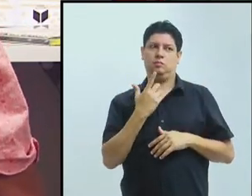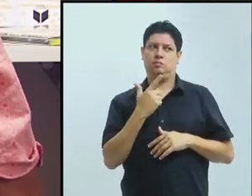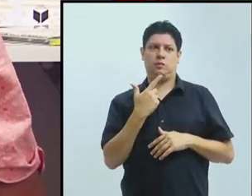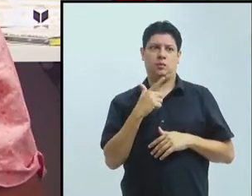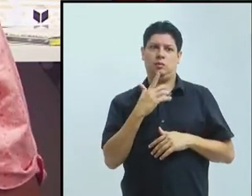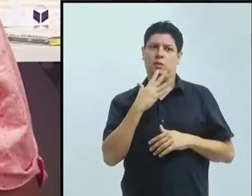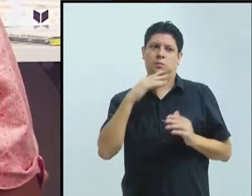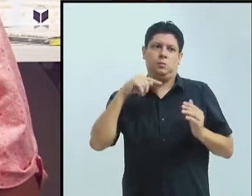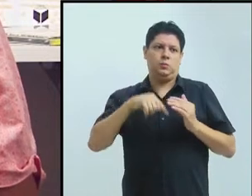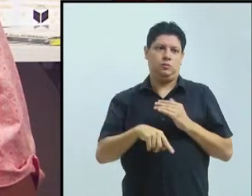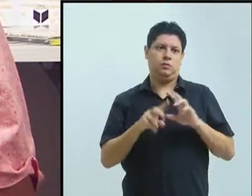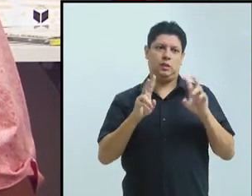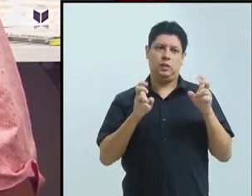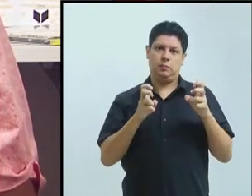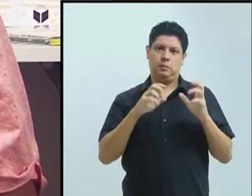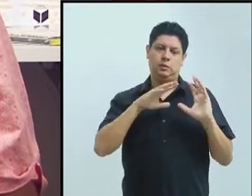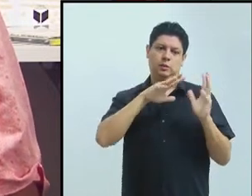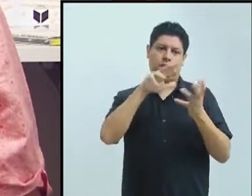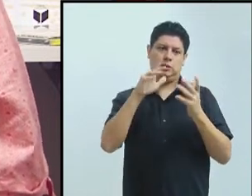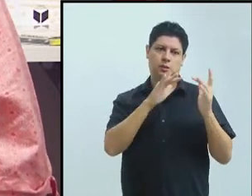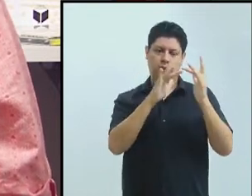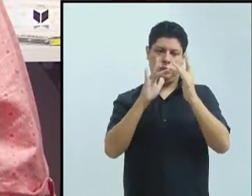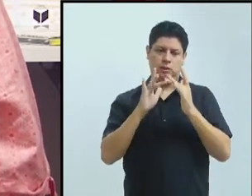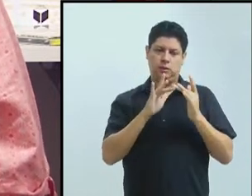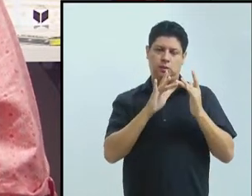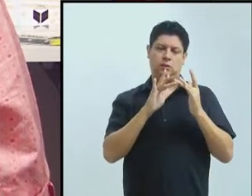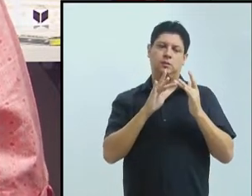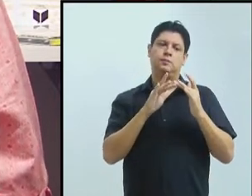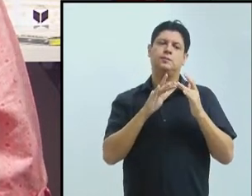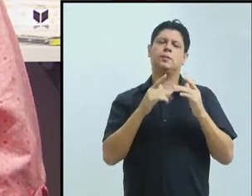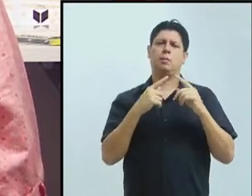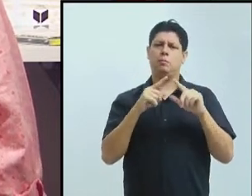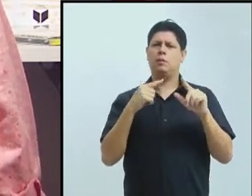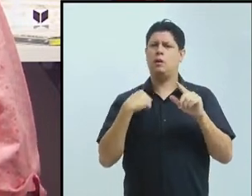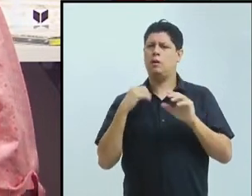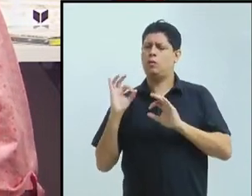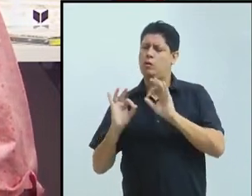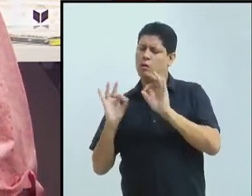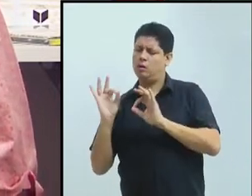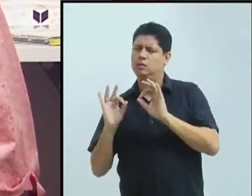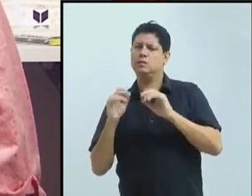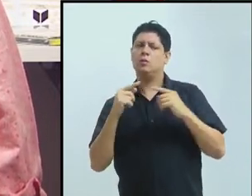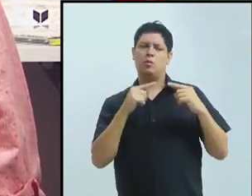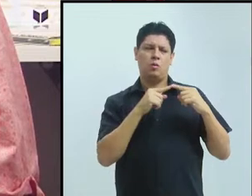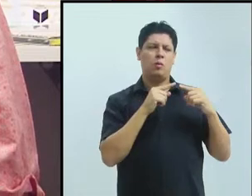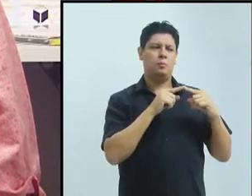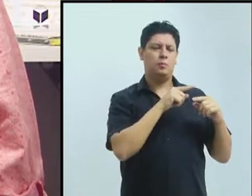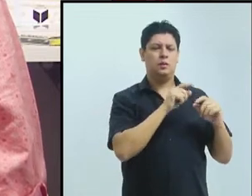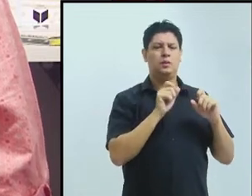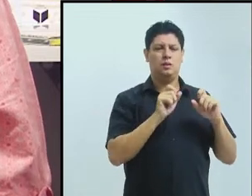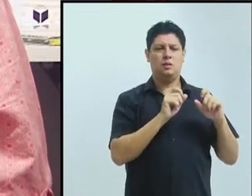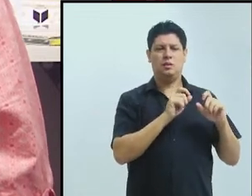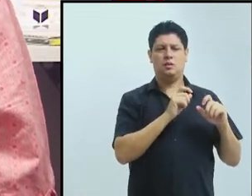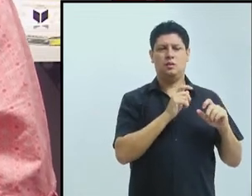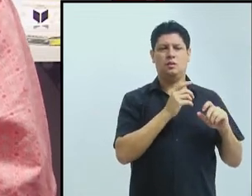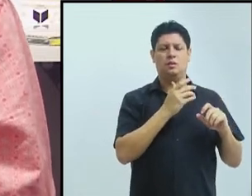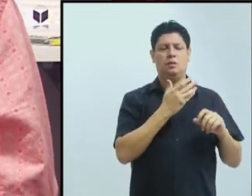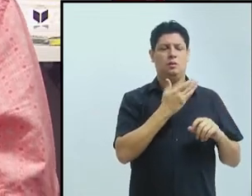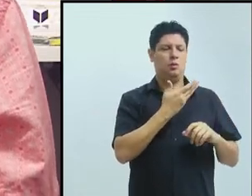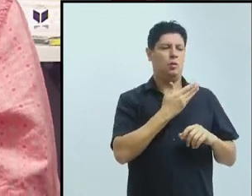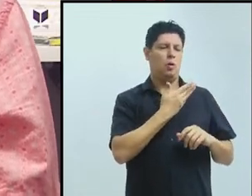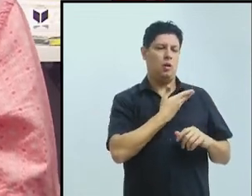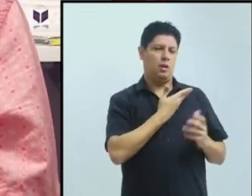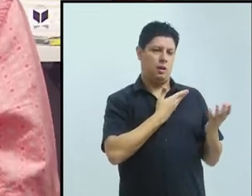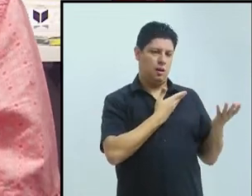bem com a fala das colegas, porque eu não trouxe dados, não trouxe nada sobre as políticas de